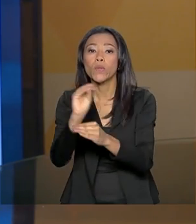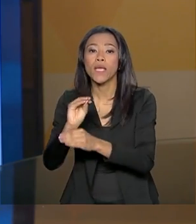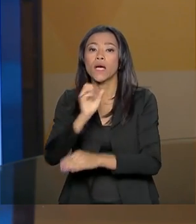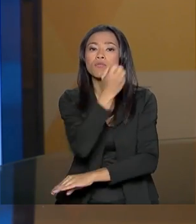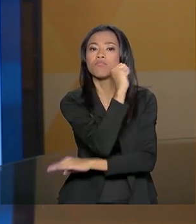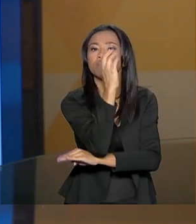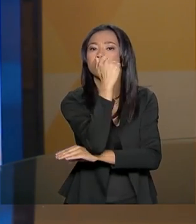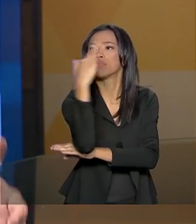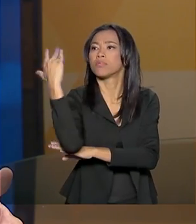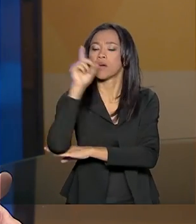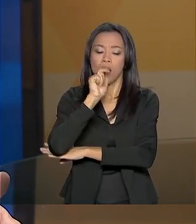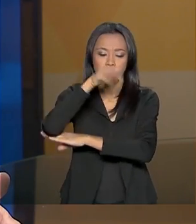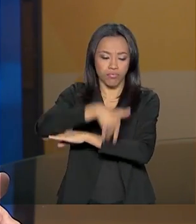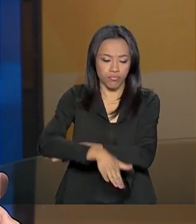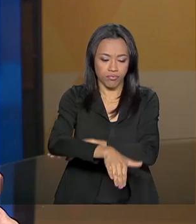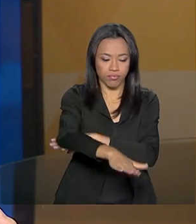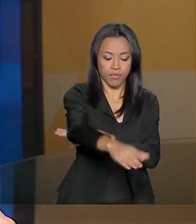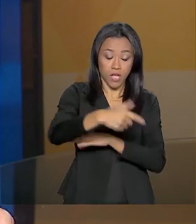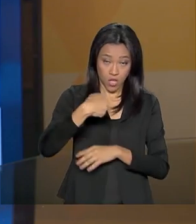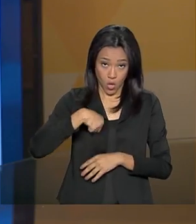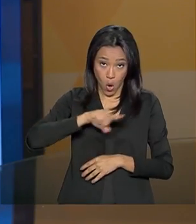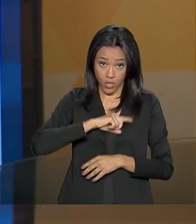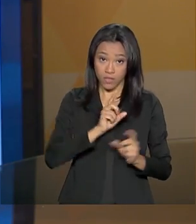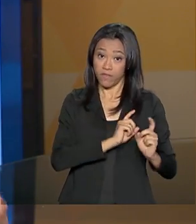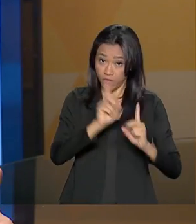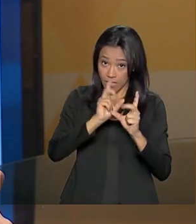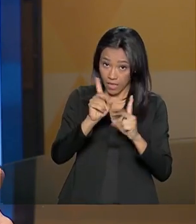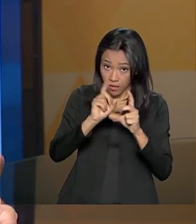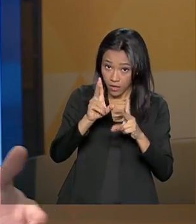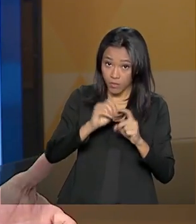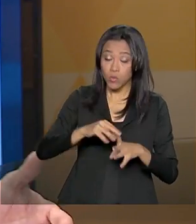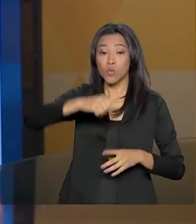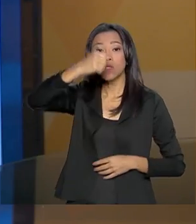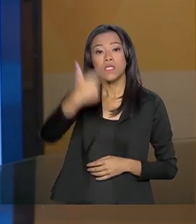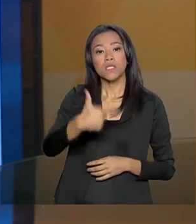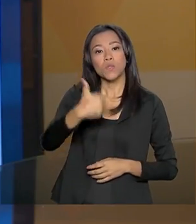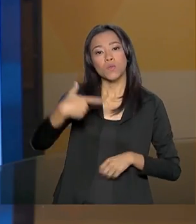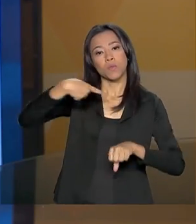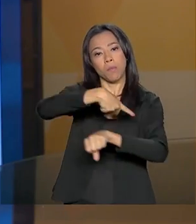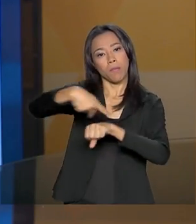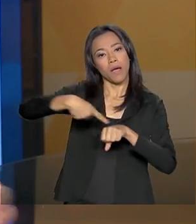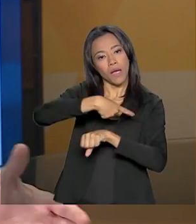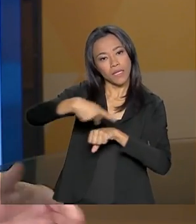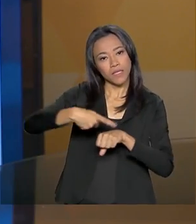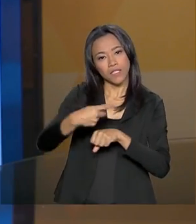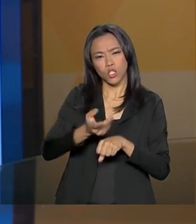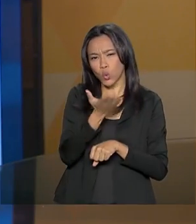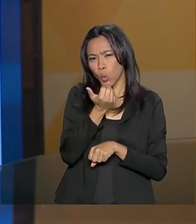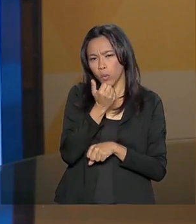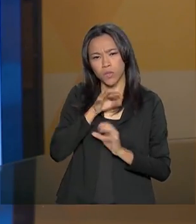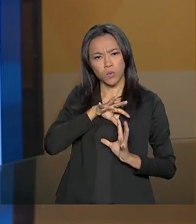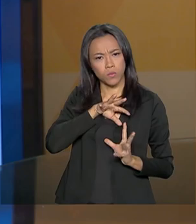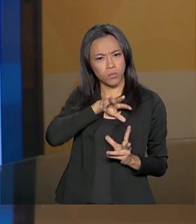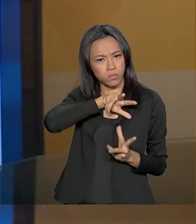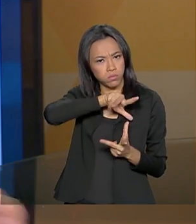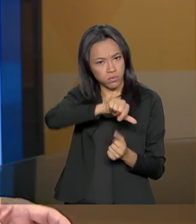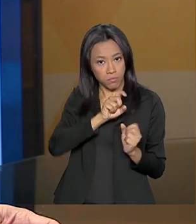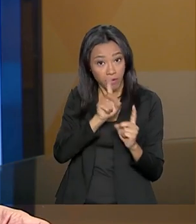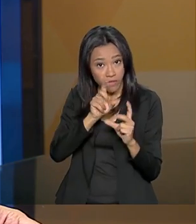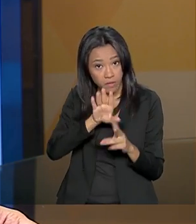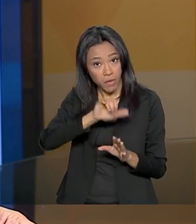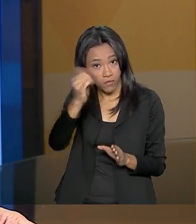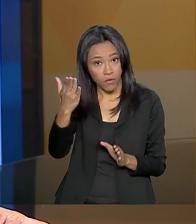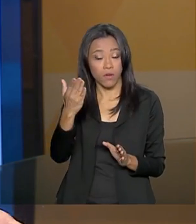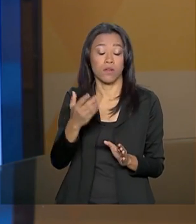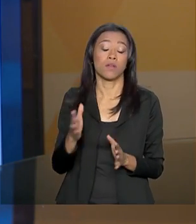Ou seja, somos exportadores, somos o segundo maior país em termos de alimentos do mundo para a exportação. E